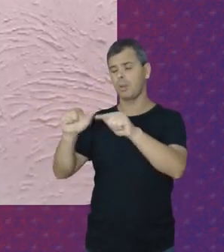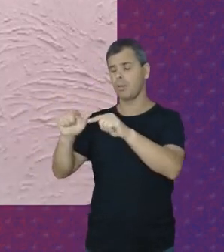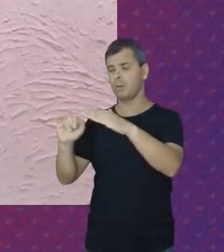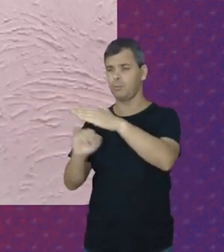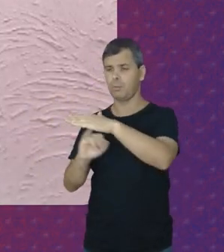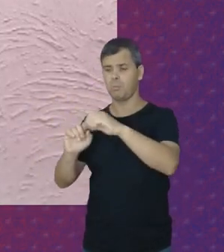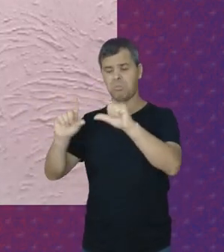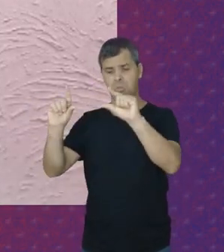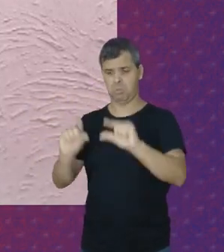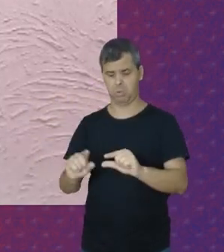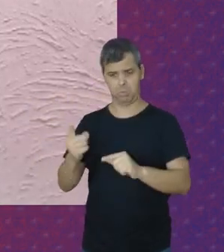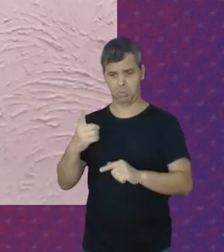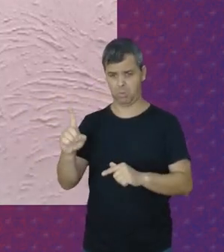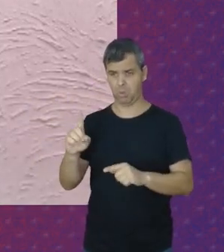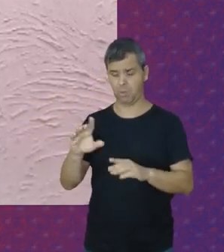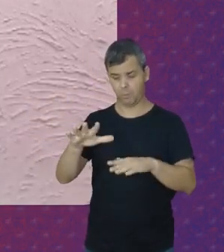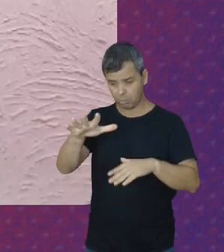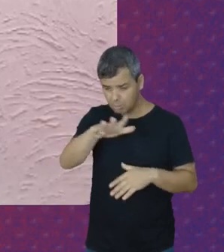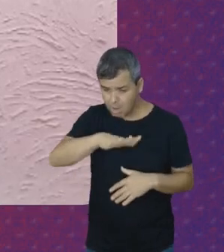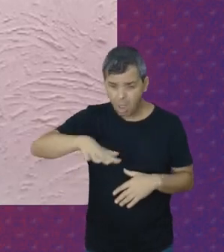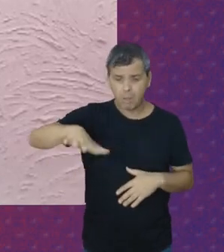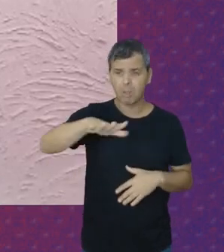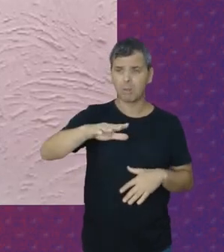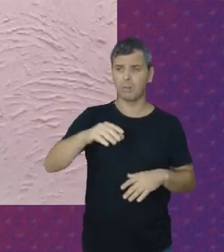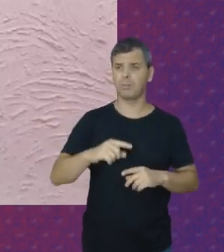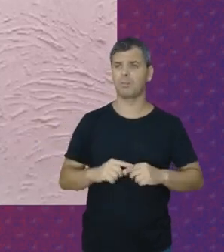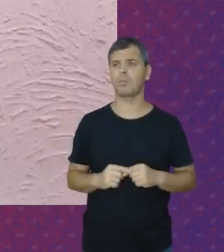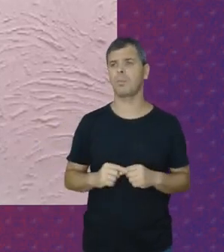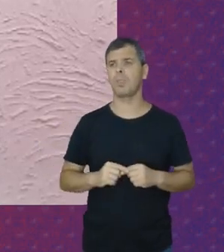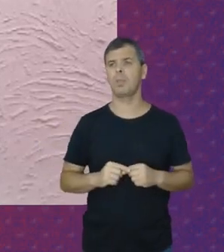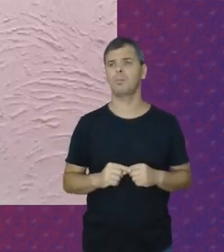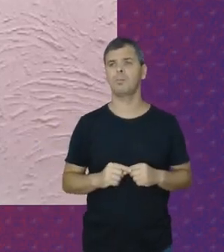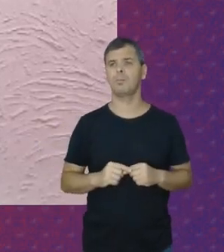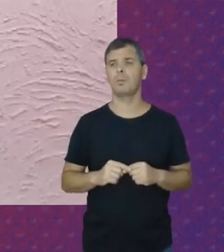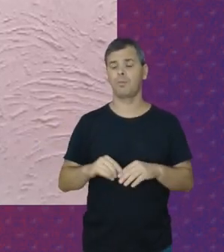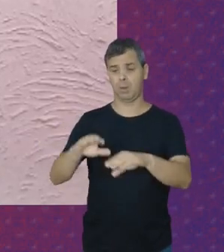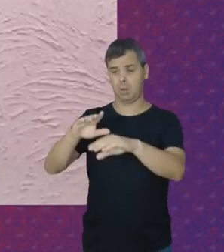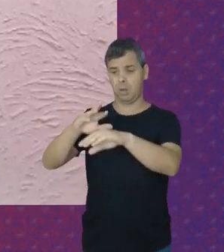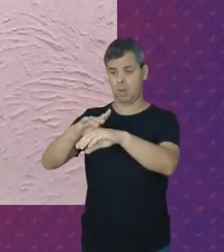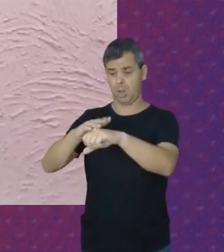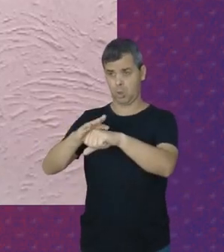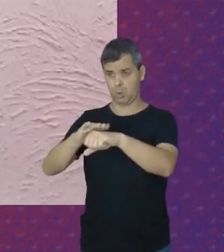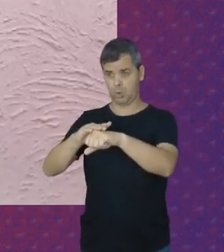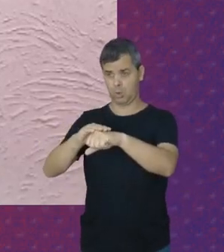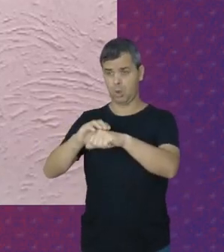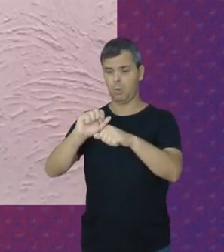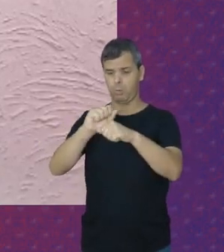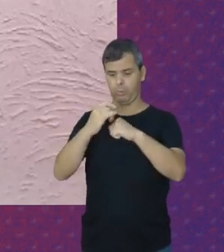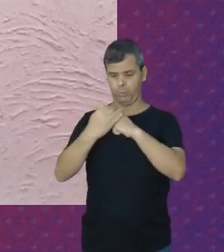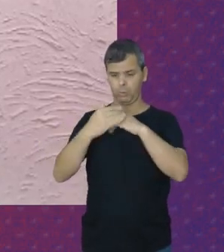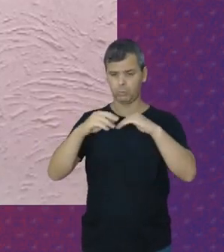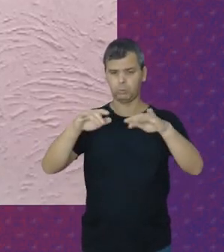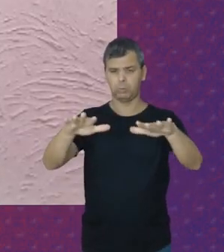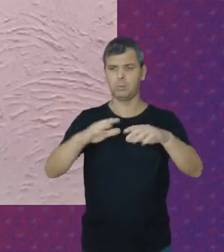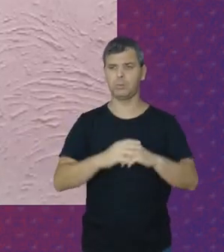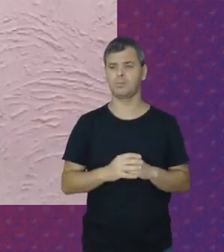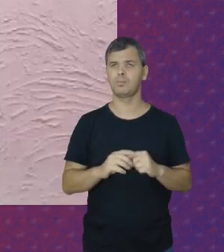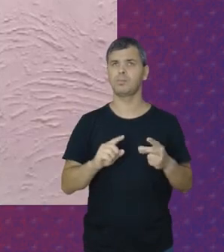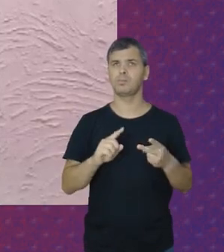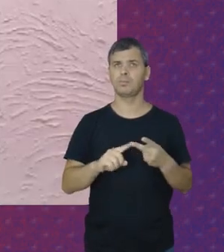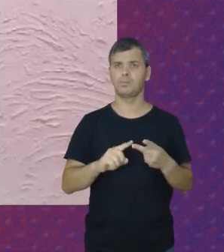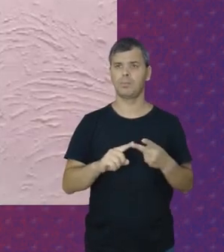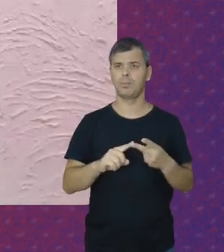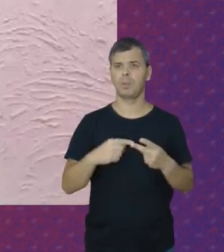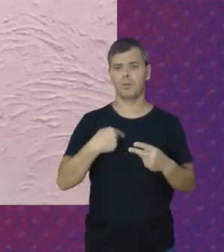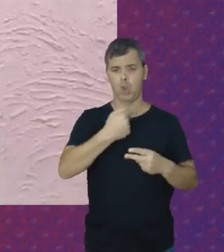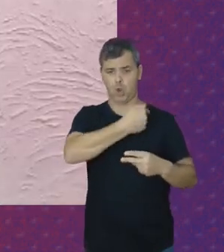doméstico Não foi Foi no geral Foi a A doença A COVID Foi esse